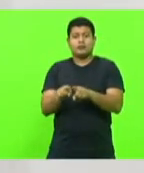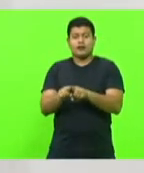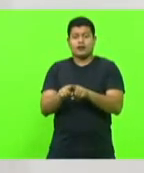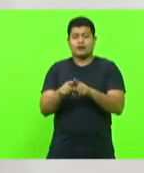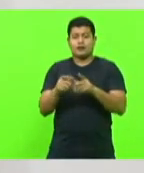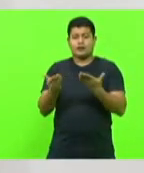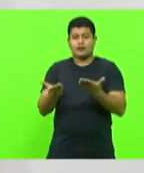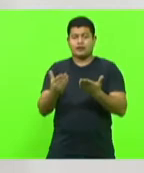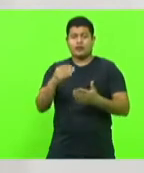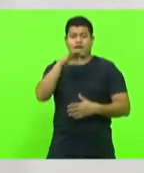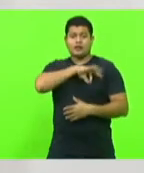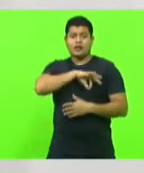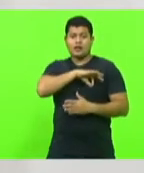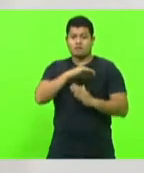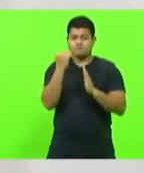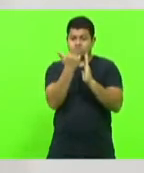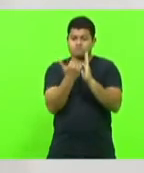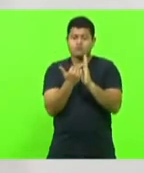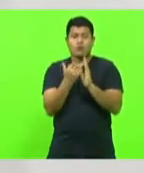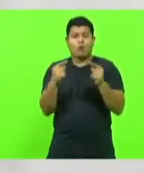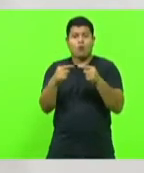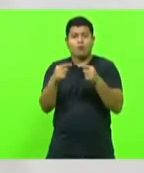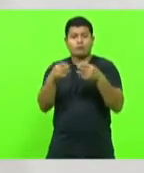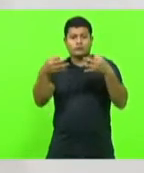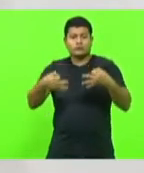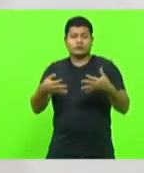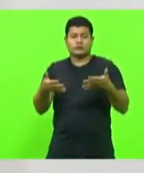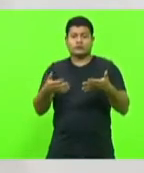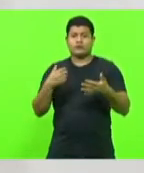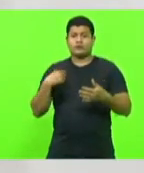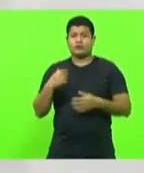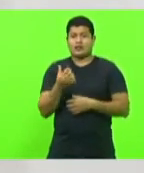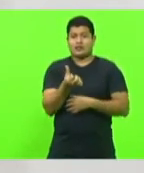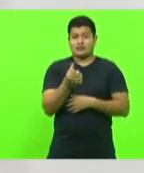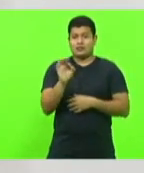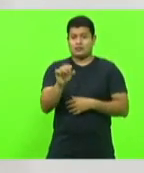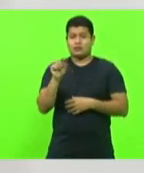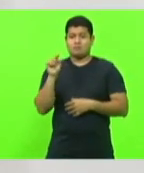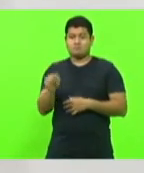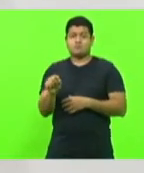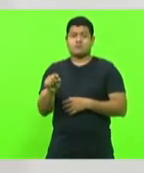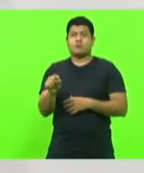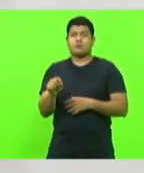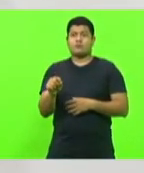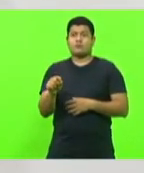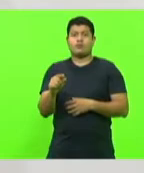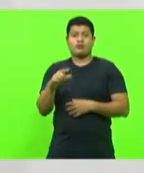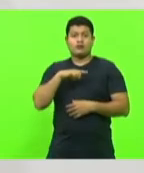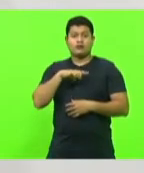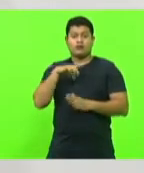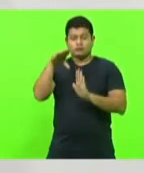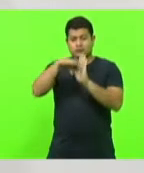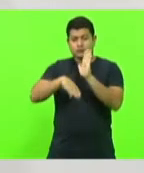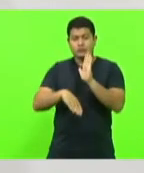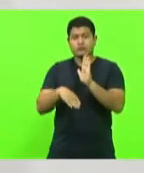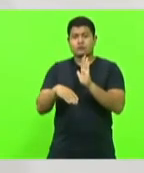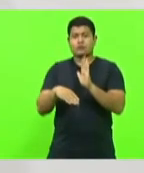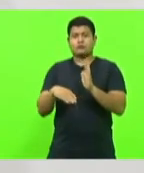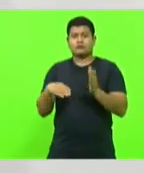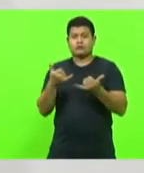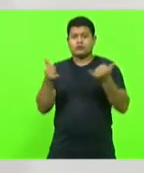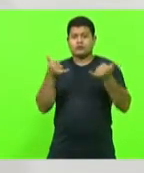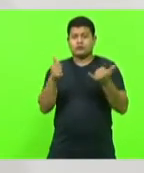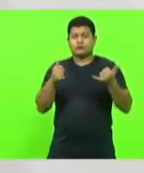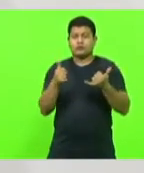da Tarifa Social, menos de 60 mil receberam os descontos na conta de luz do mês de